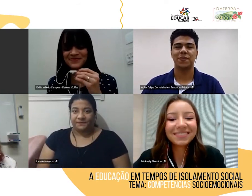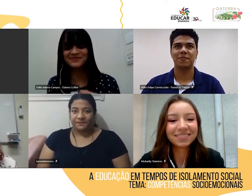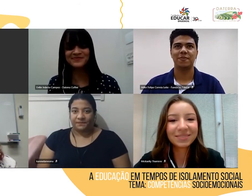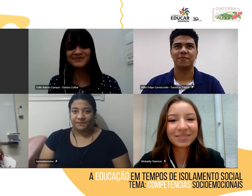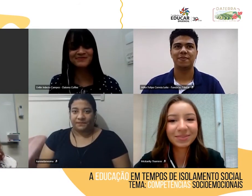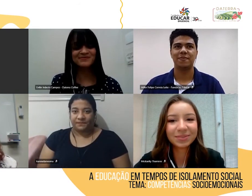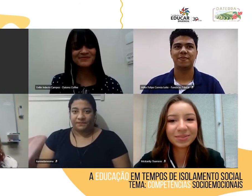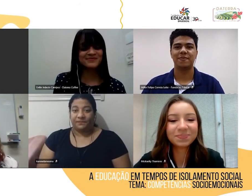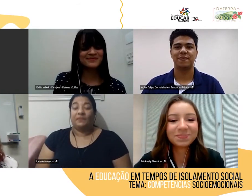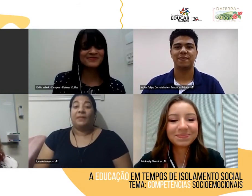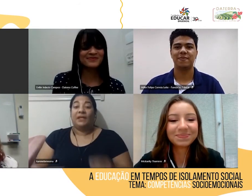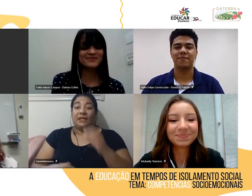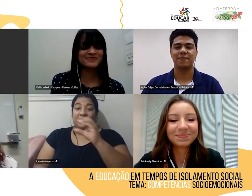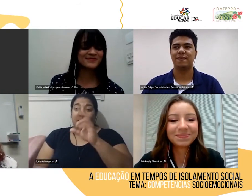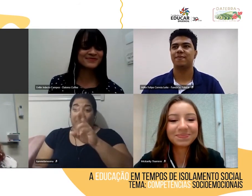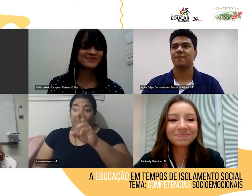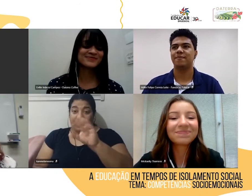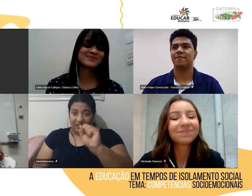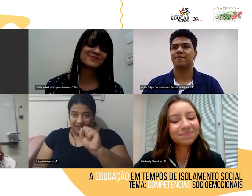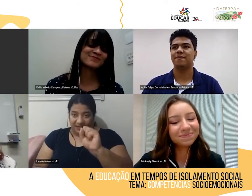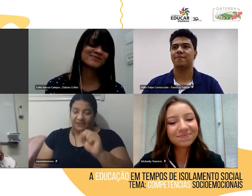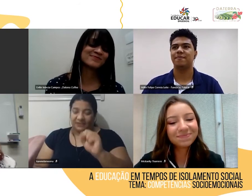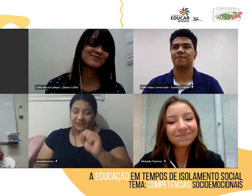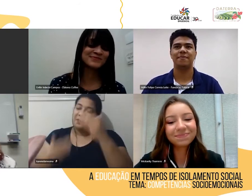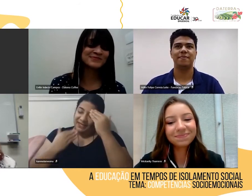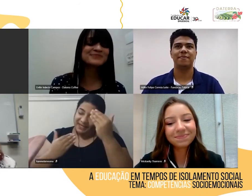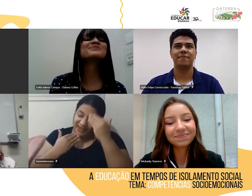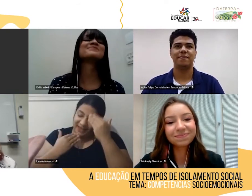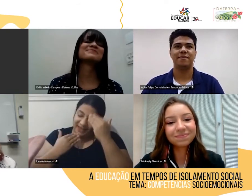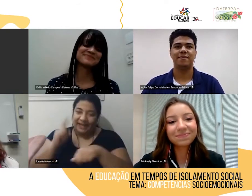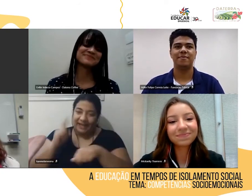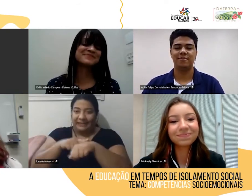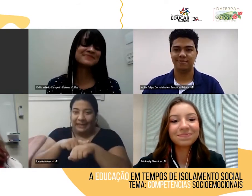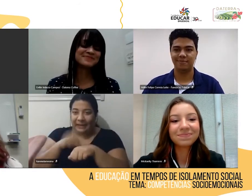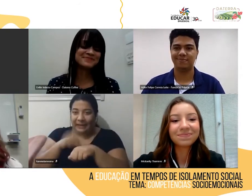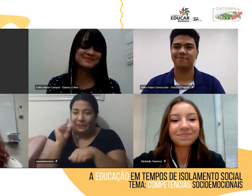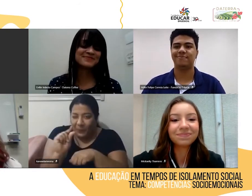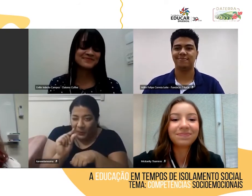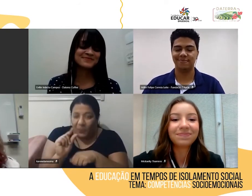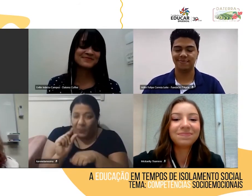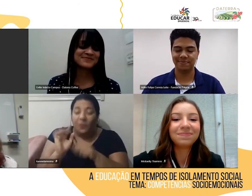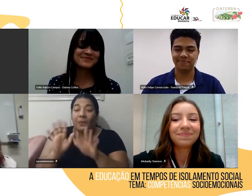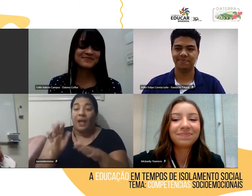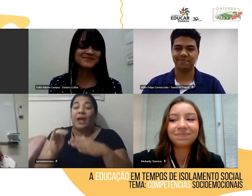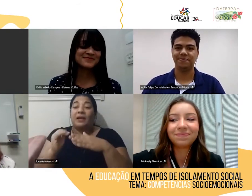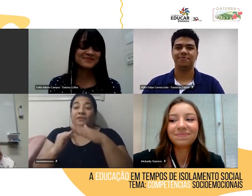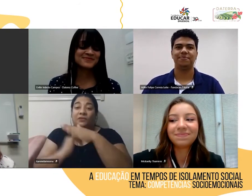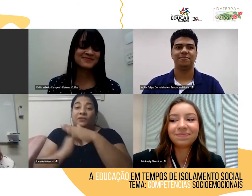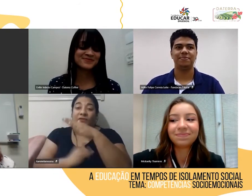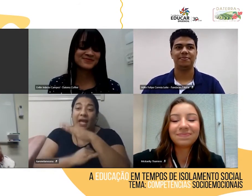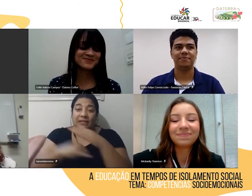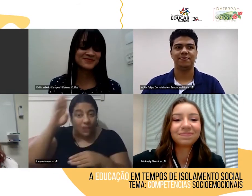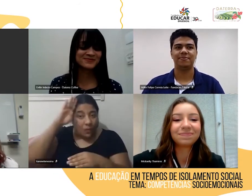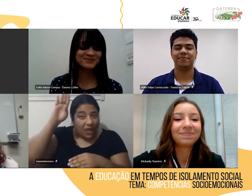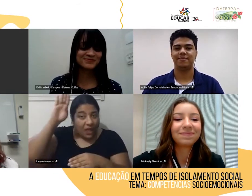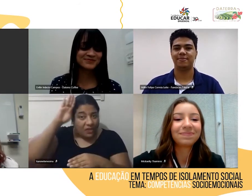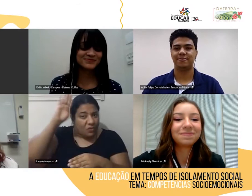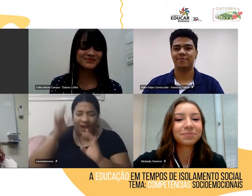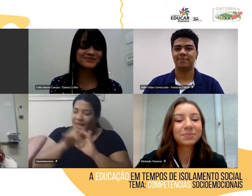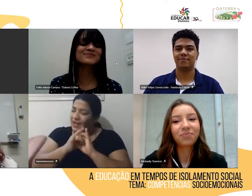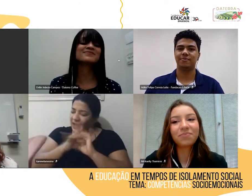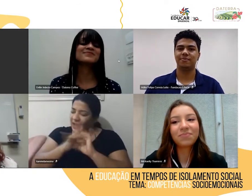Gente, muito obrigada, né, o nosso tempo é muito curto, mas a Fundação Educar fica aí disponível para a gente trocar